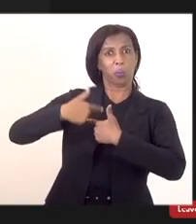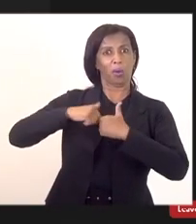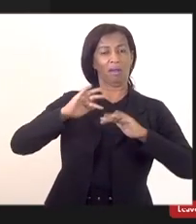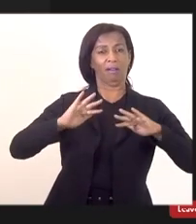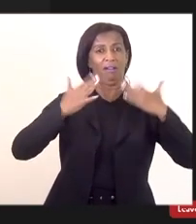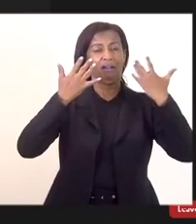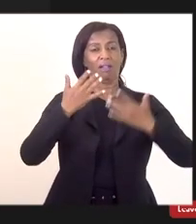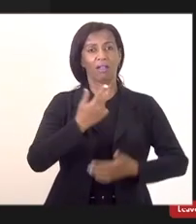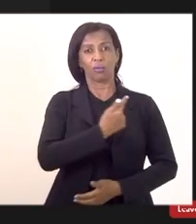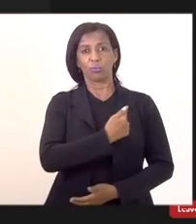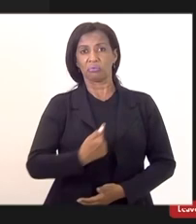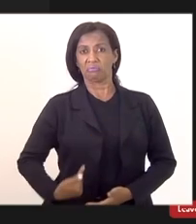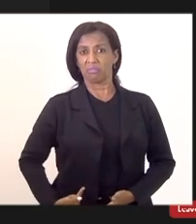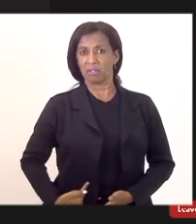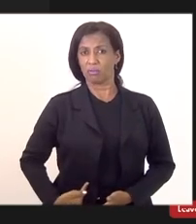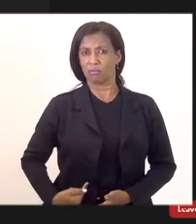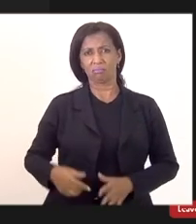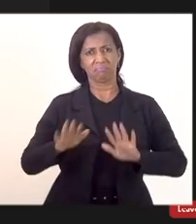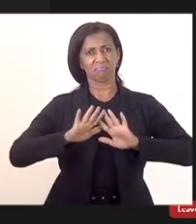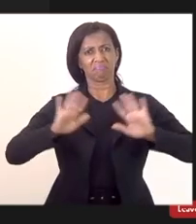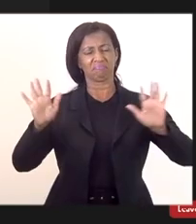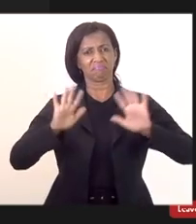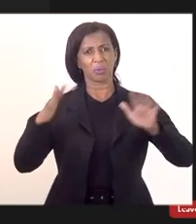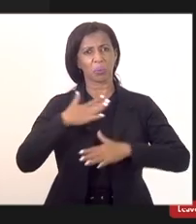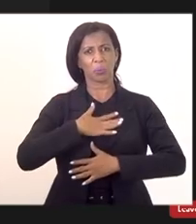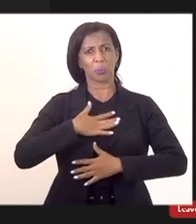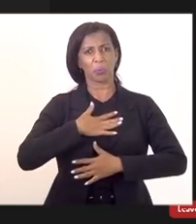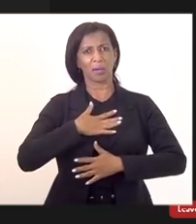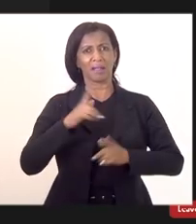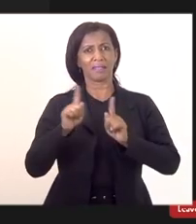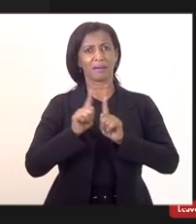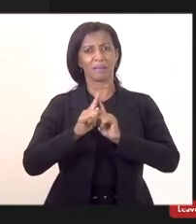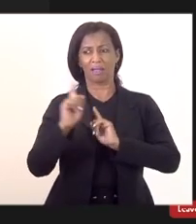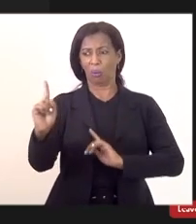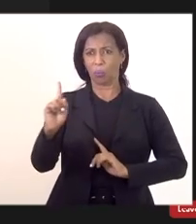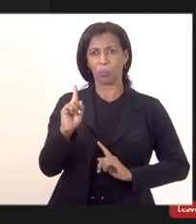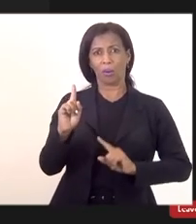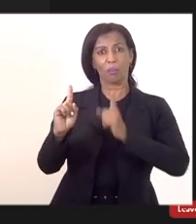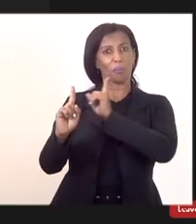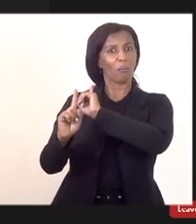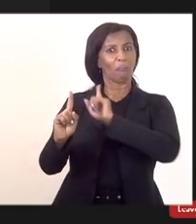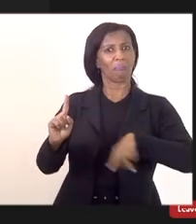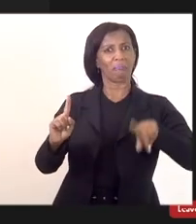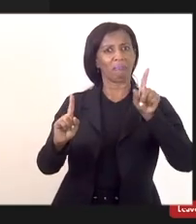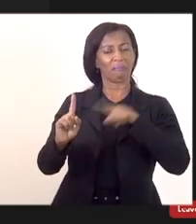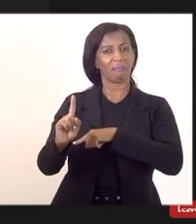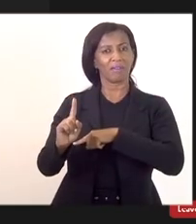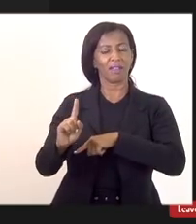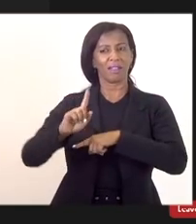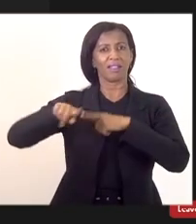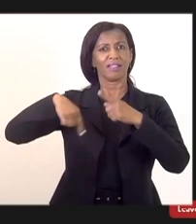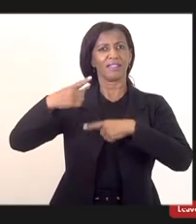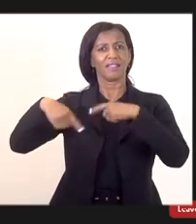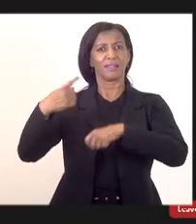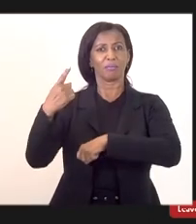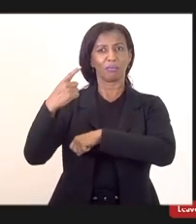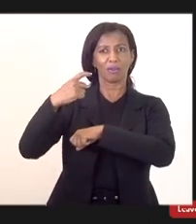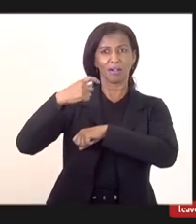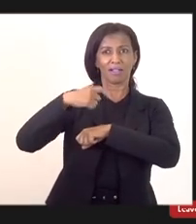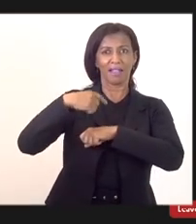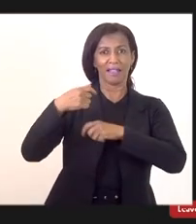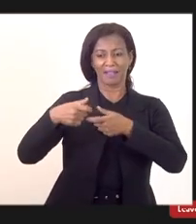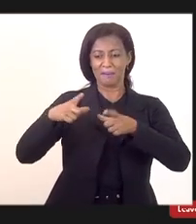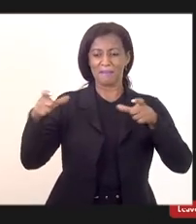não contentes com isso, barraram a minha entrada, depois de algum tempo vieram com o ingresso todo